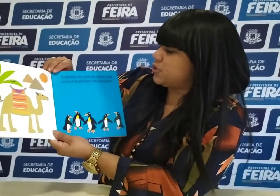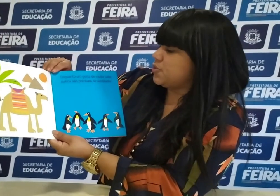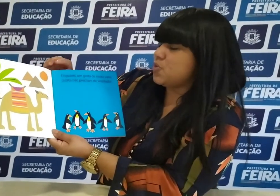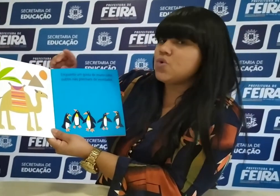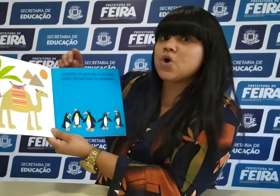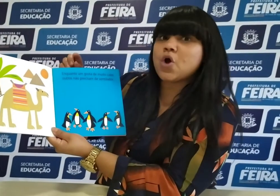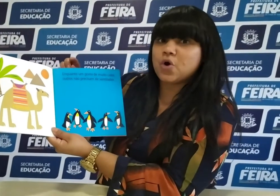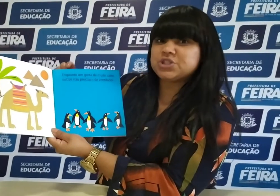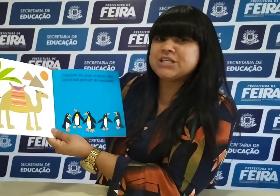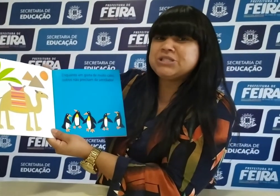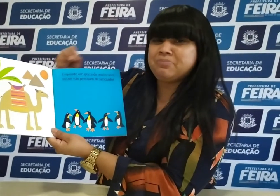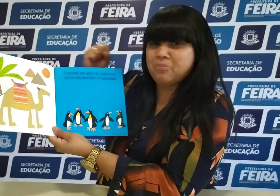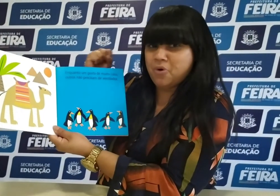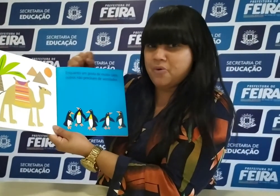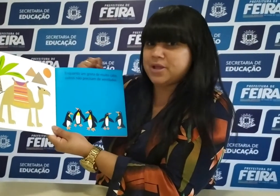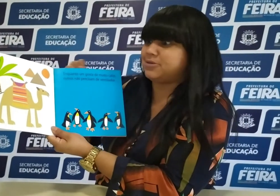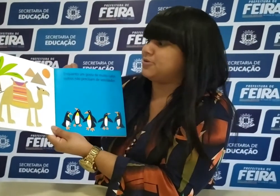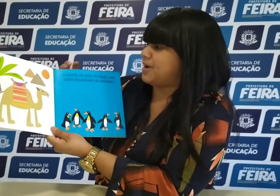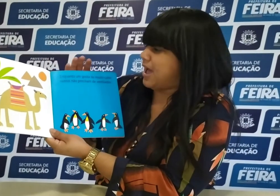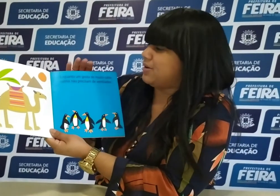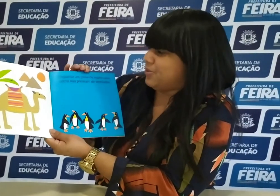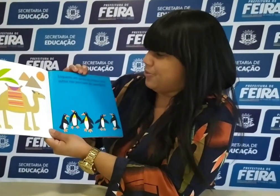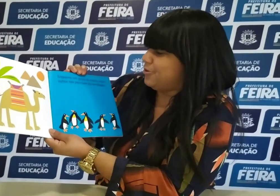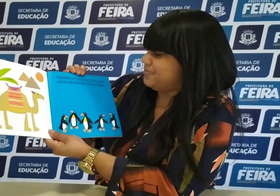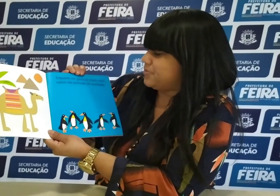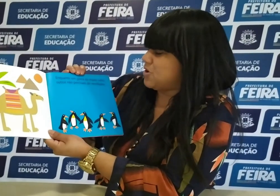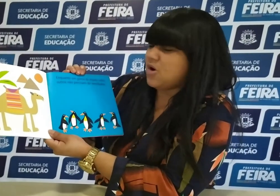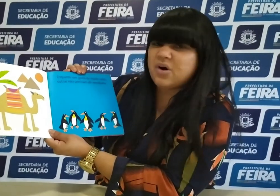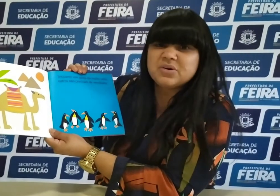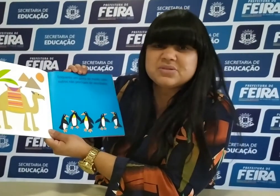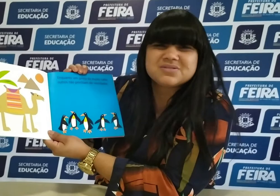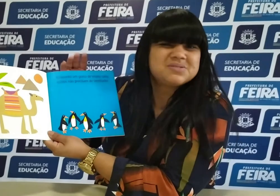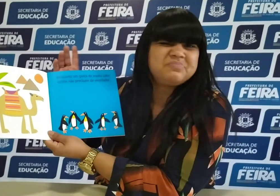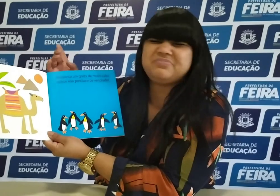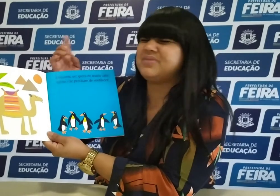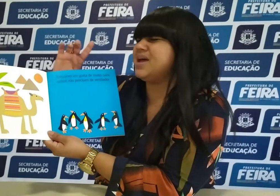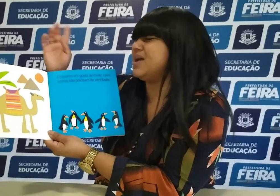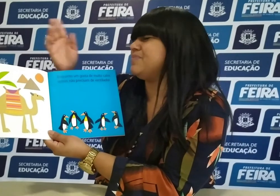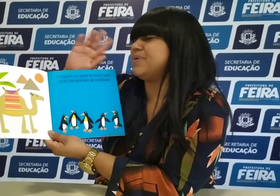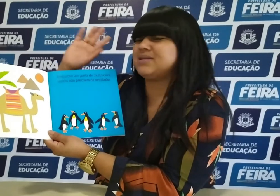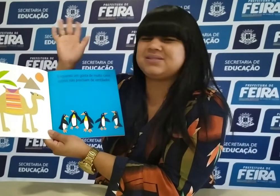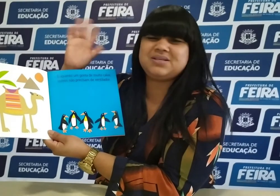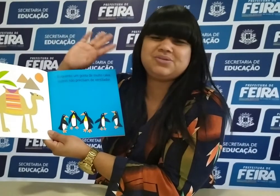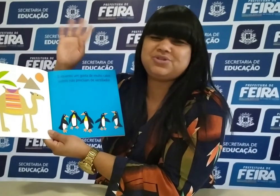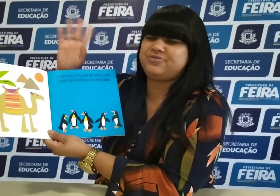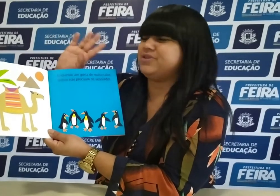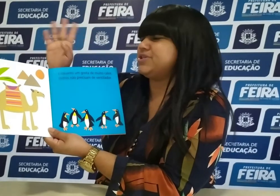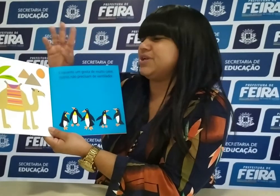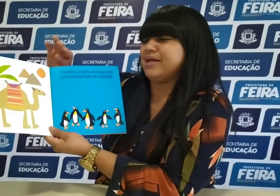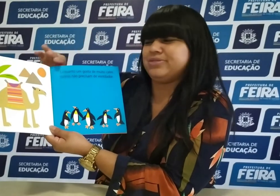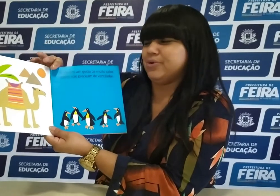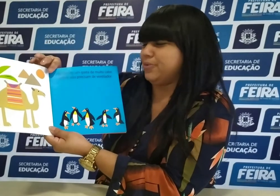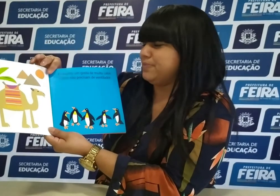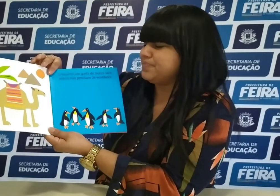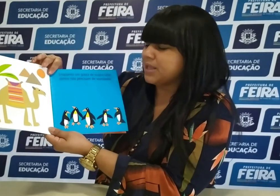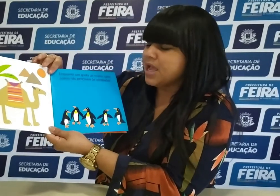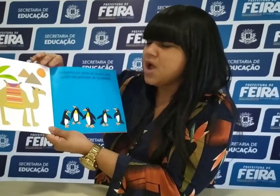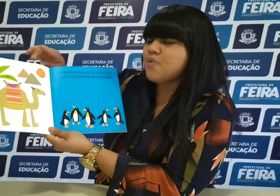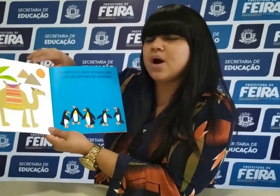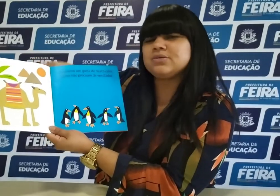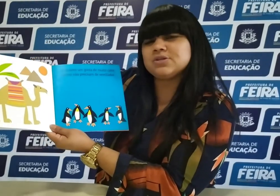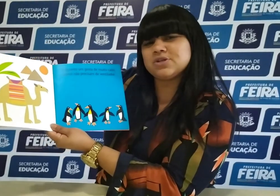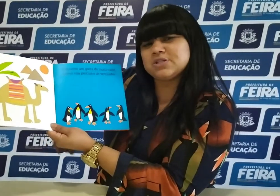Enquanto um gosta de muito calor, outros nem precisam de ventilador.